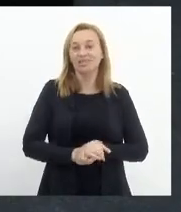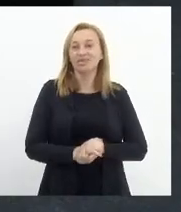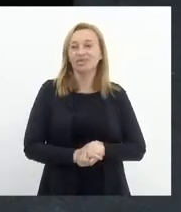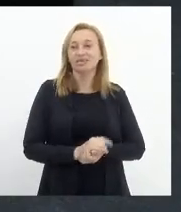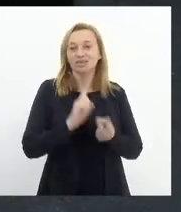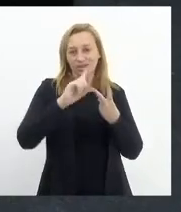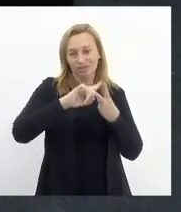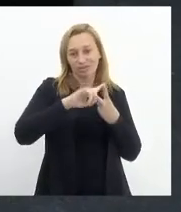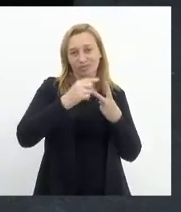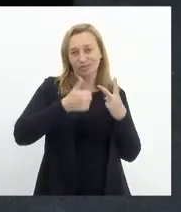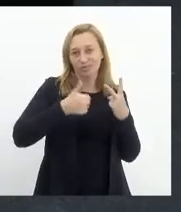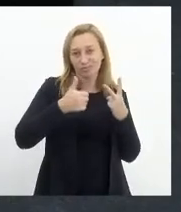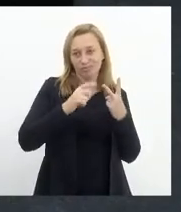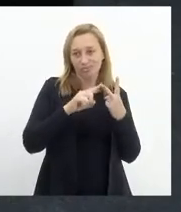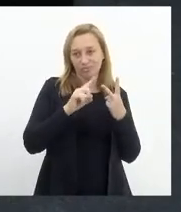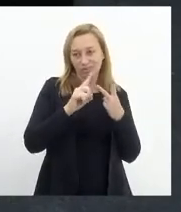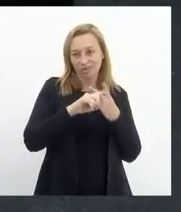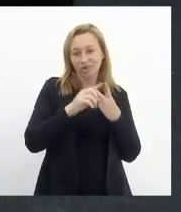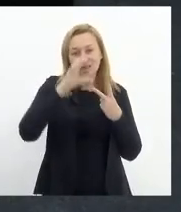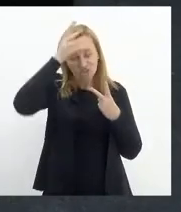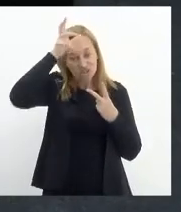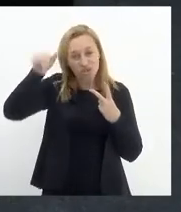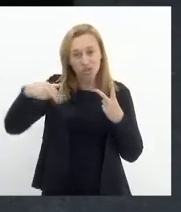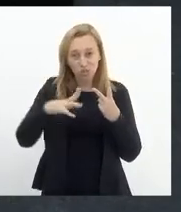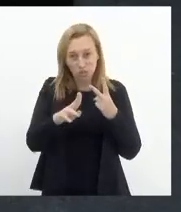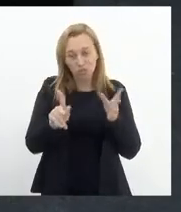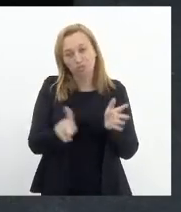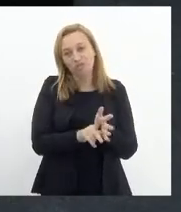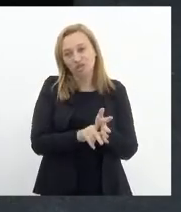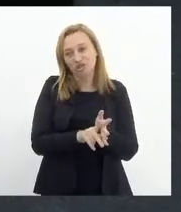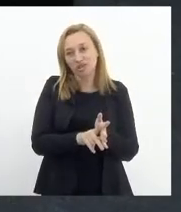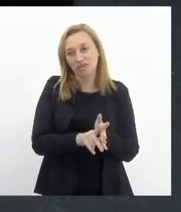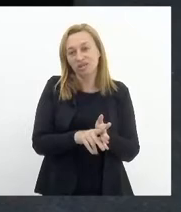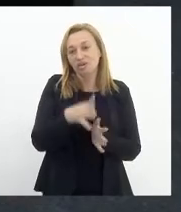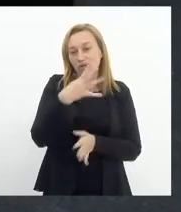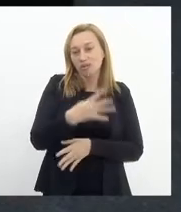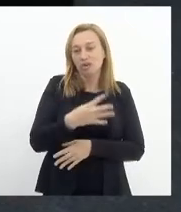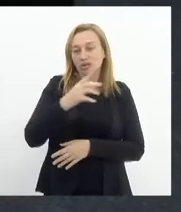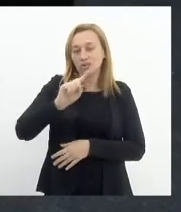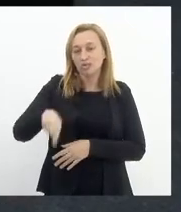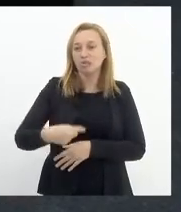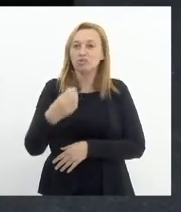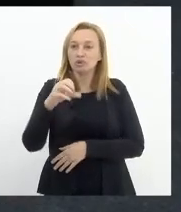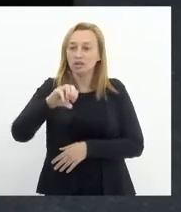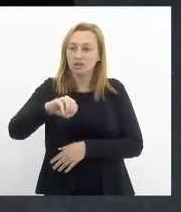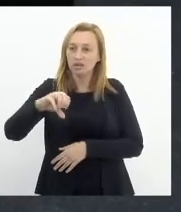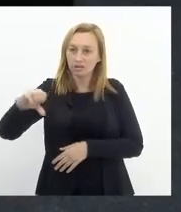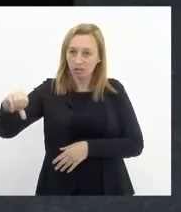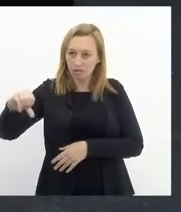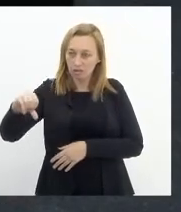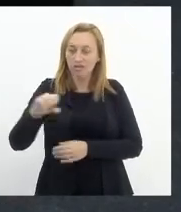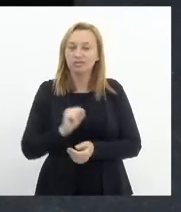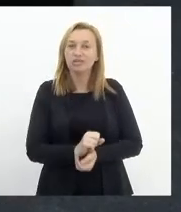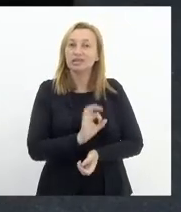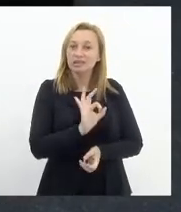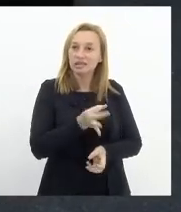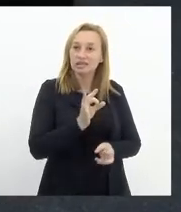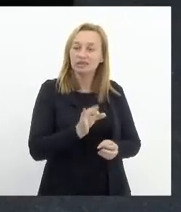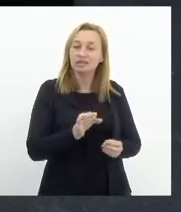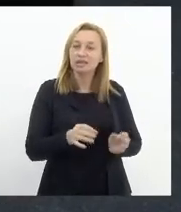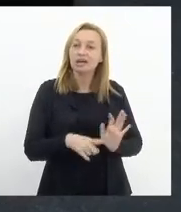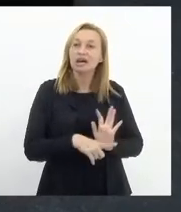do... Um projeto da deputada Tia Ju, projeto 4009, que garante, né, o